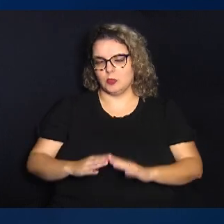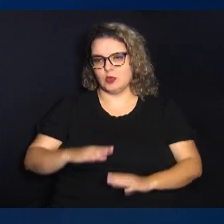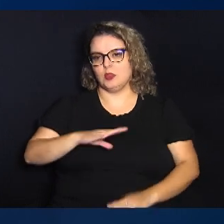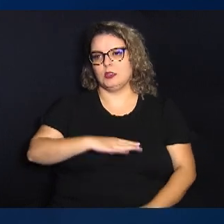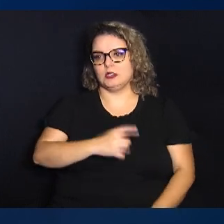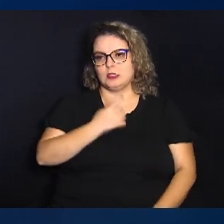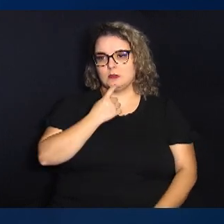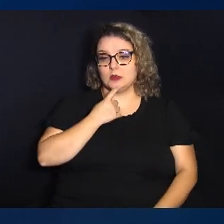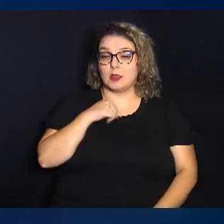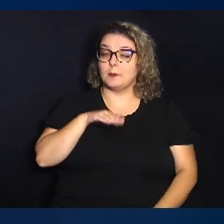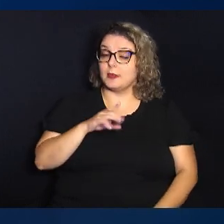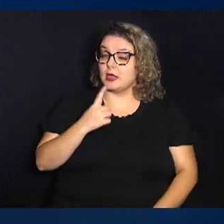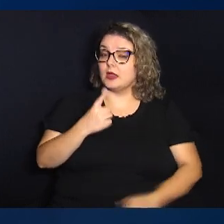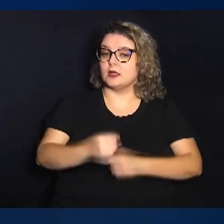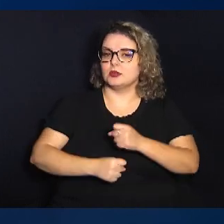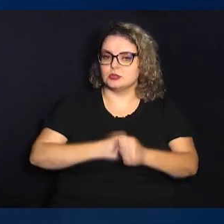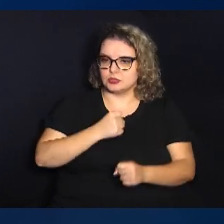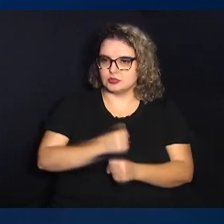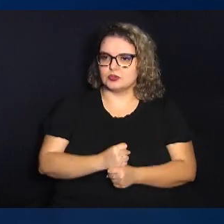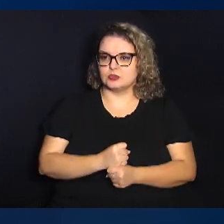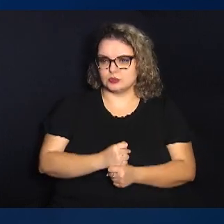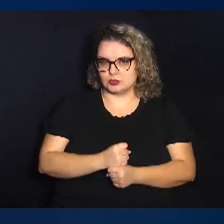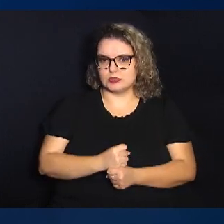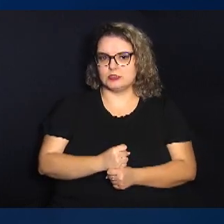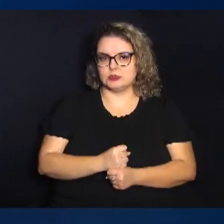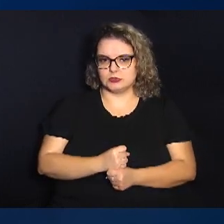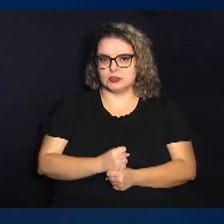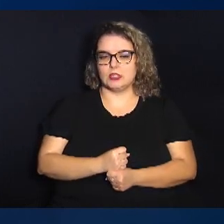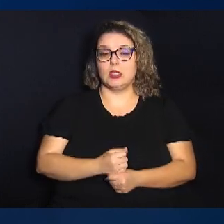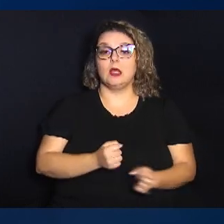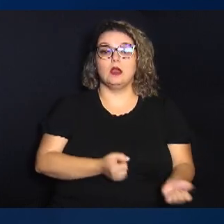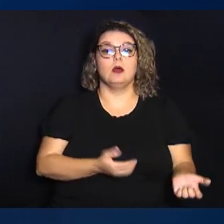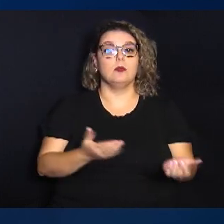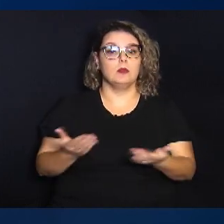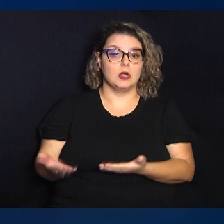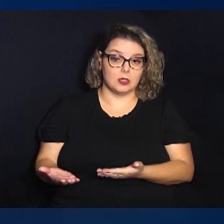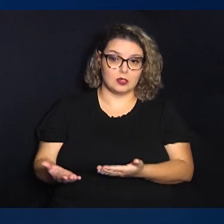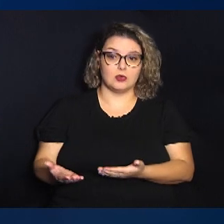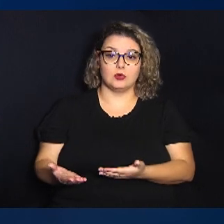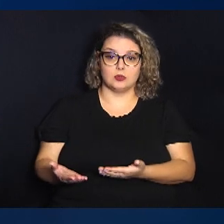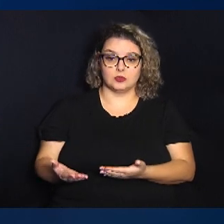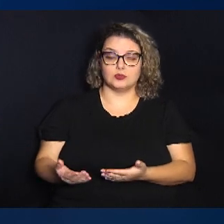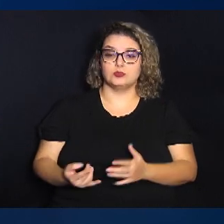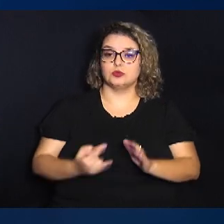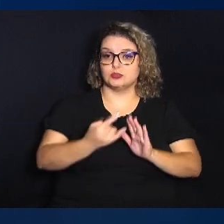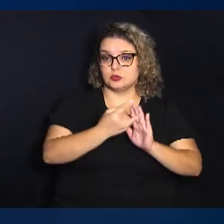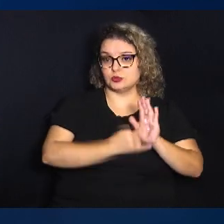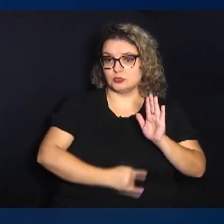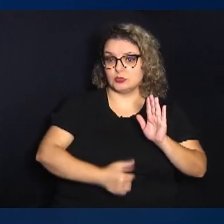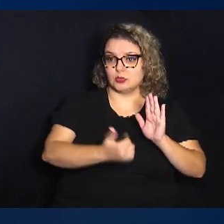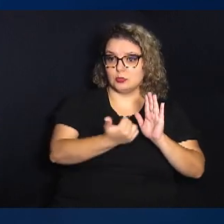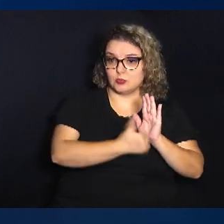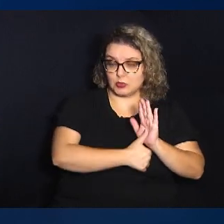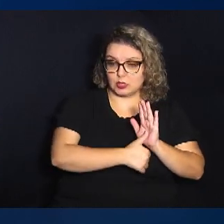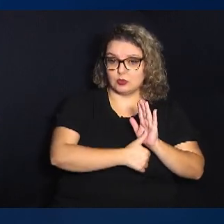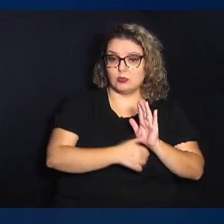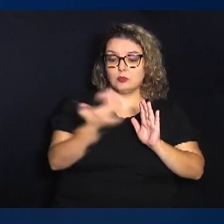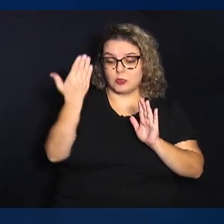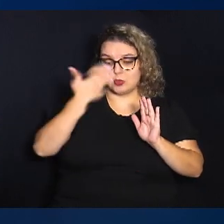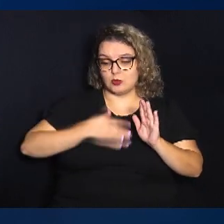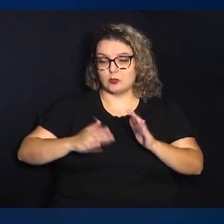residente no município de Campinas há pelo menos um ano Apresentar documento de identidade,